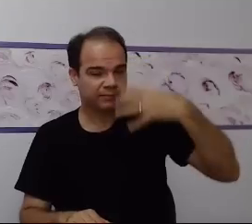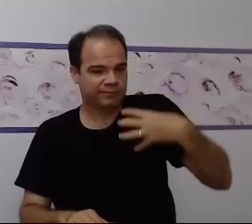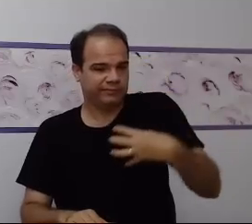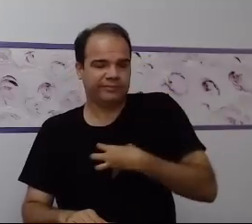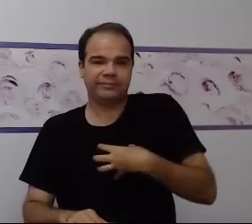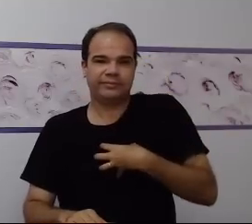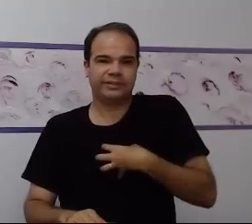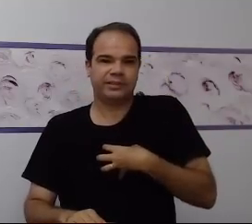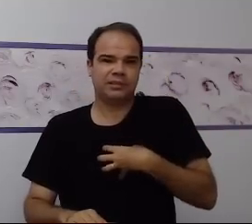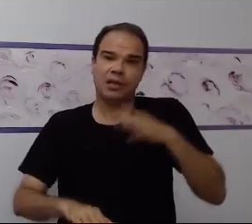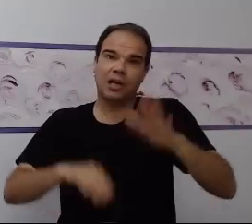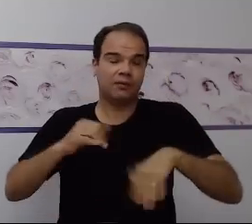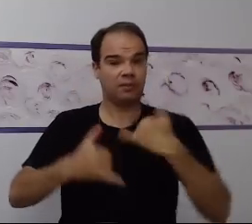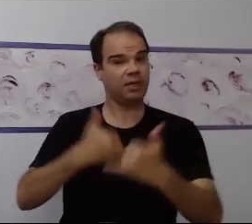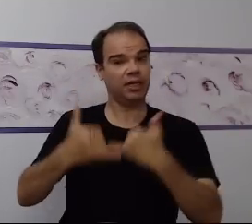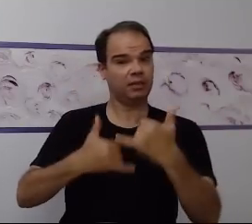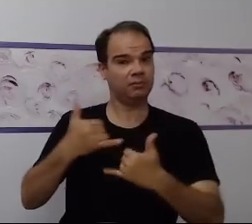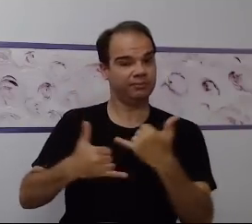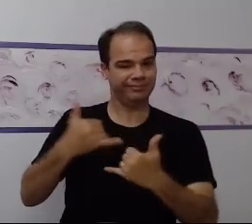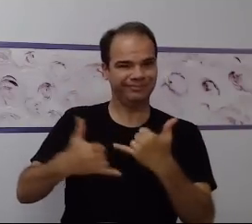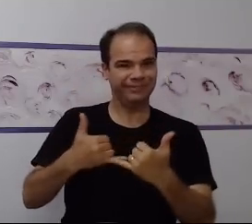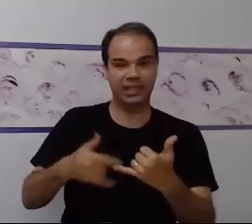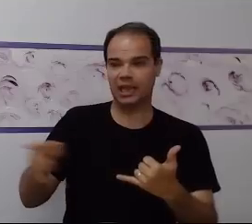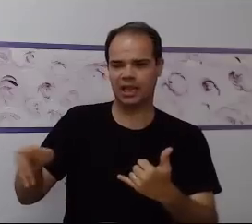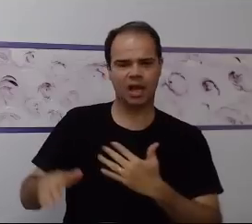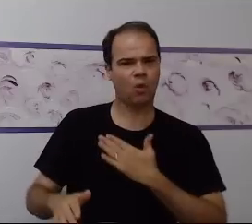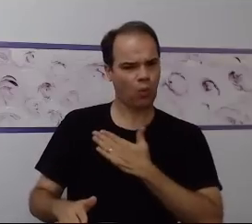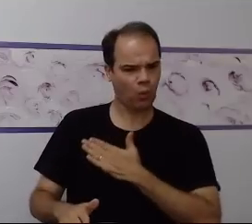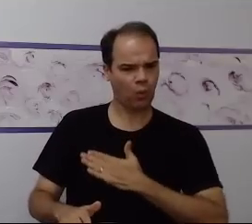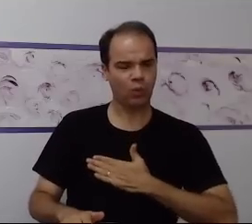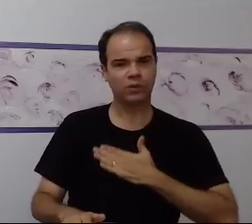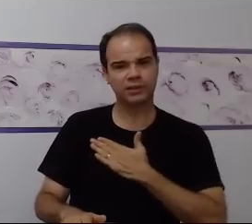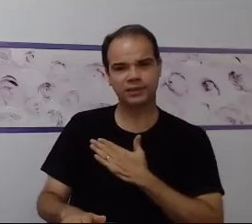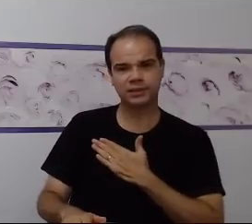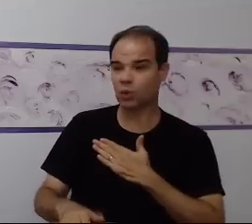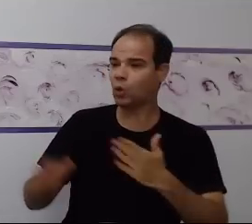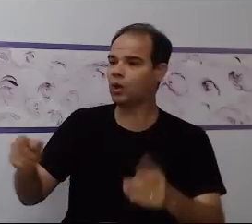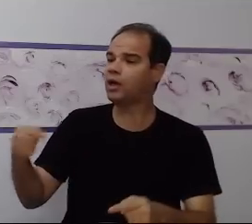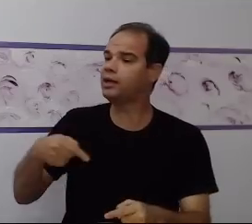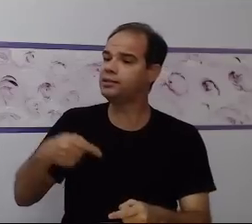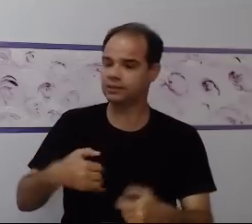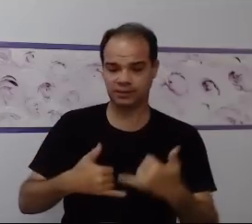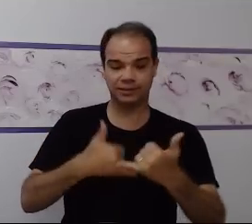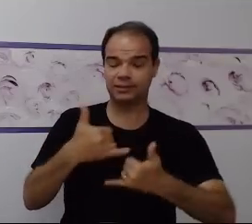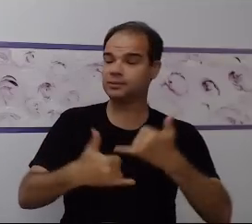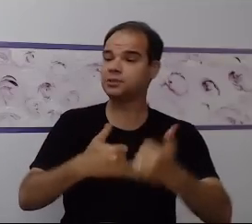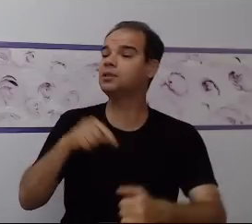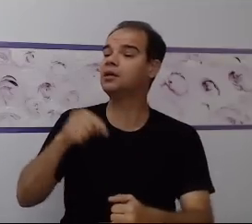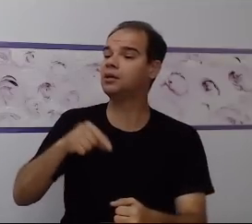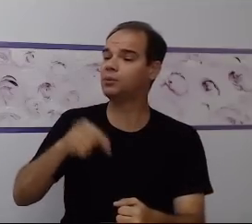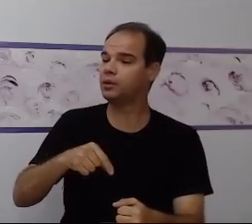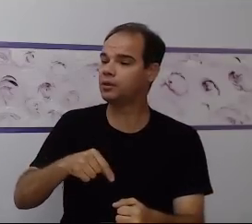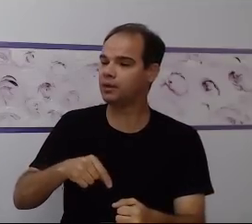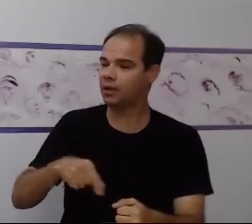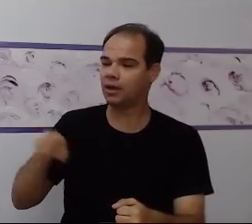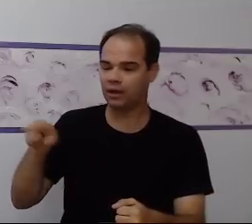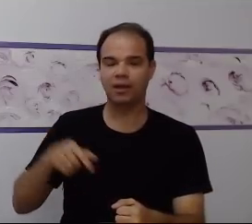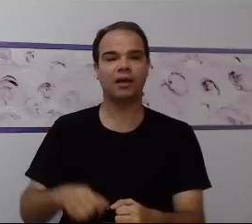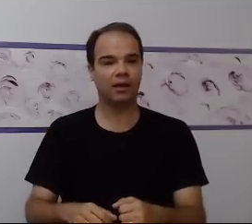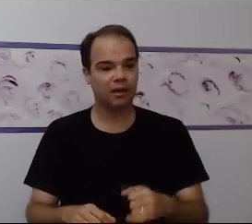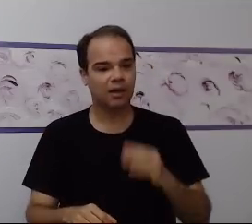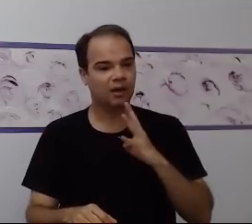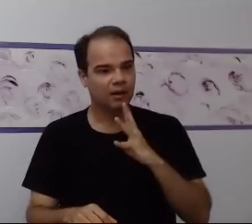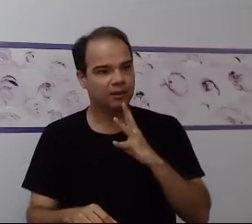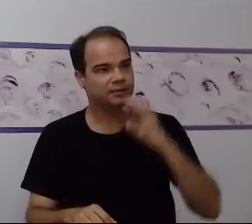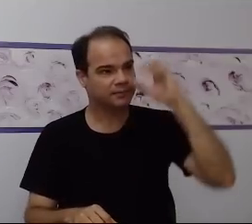brinquedo, um brinquedo que ela gosta. É o estímulo dela, é que ela já conhece, é o que ela vivencia. Exatamente. Então, ao invés de eu